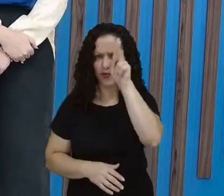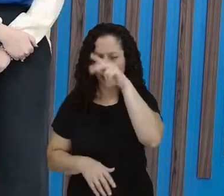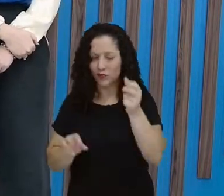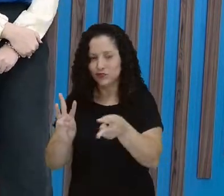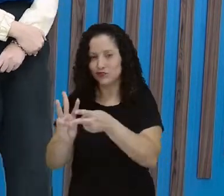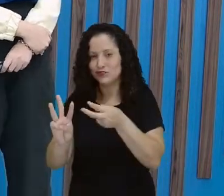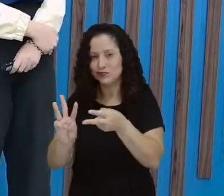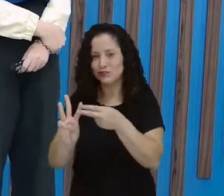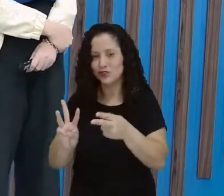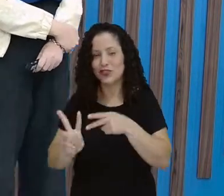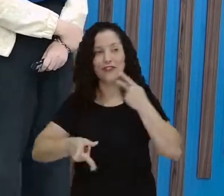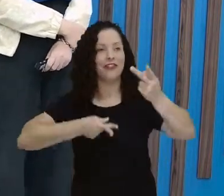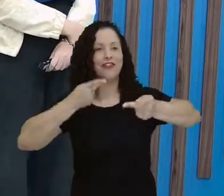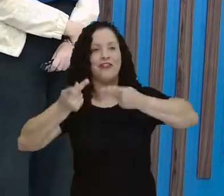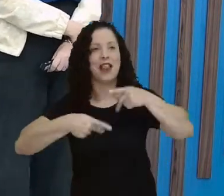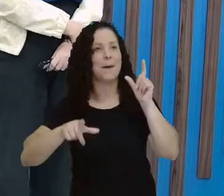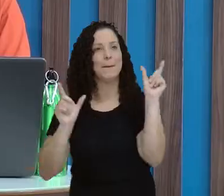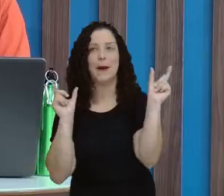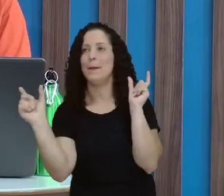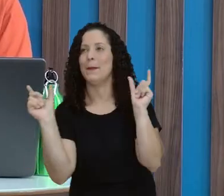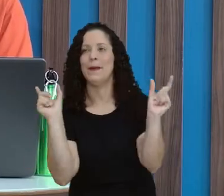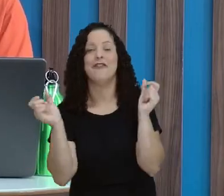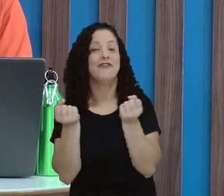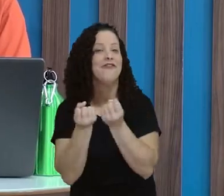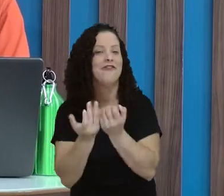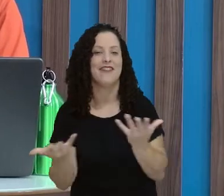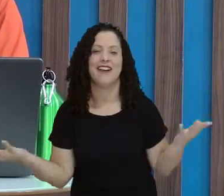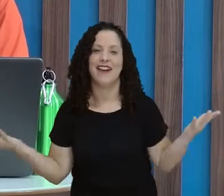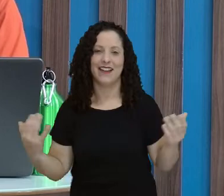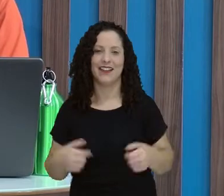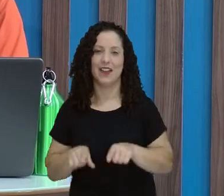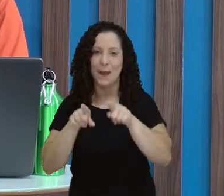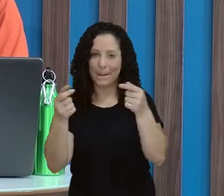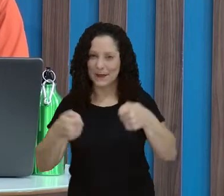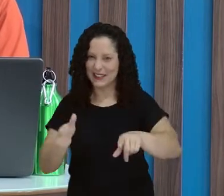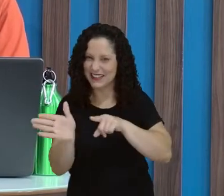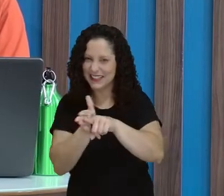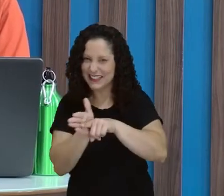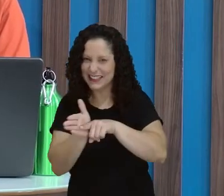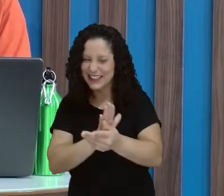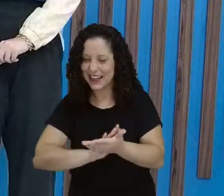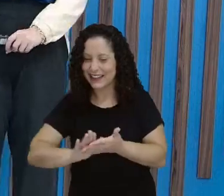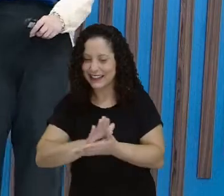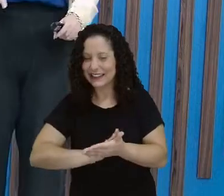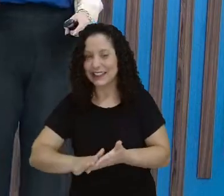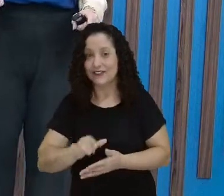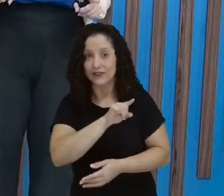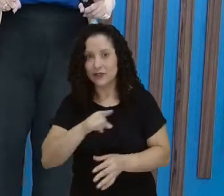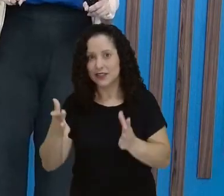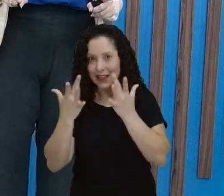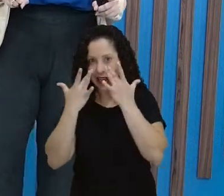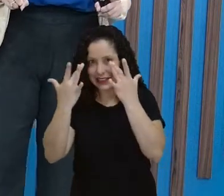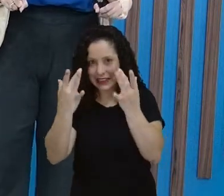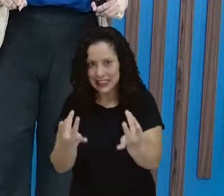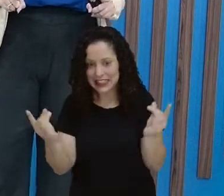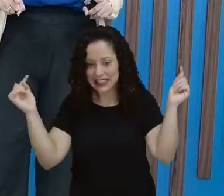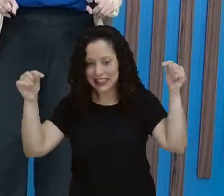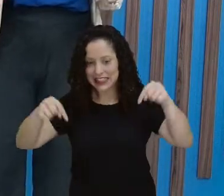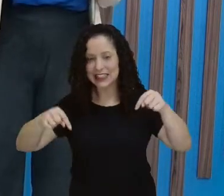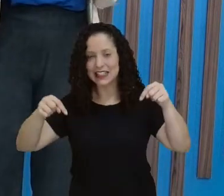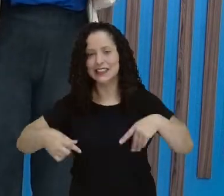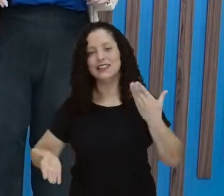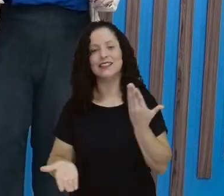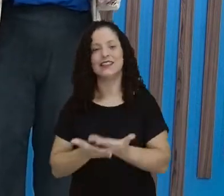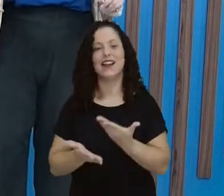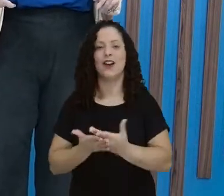aqui bastante, não foi, professor Stéphane Lenda? Eles não precisam nem pesquisar. Se eles prestaram atenção na nossa aula aqui,